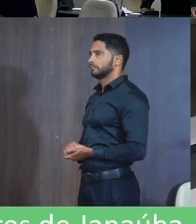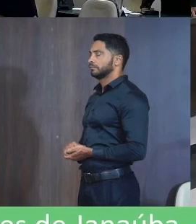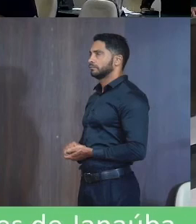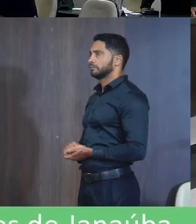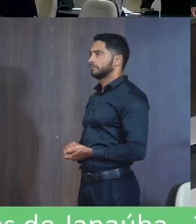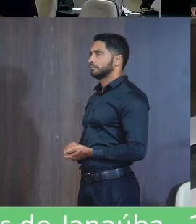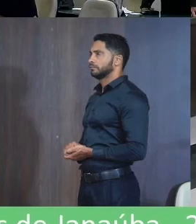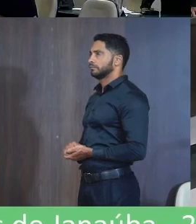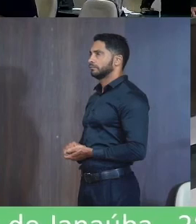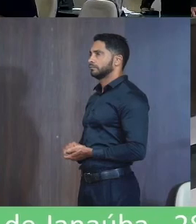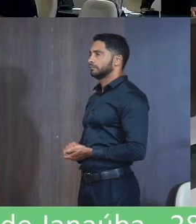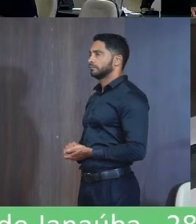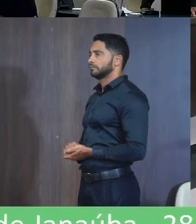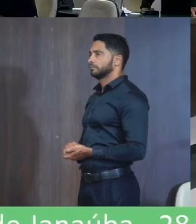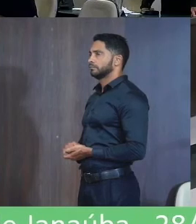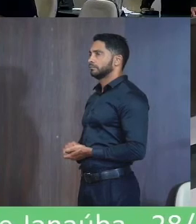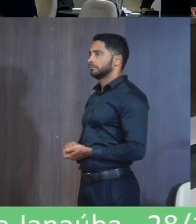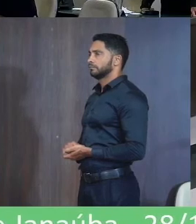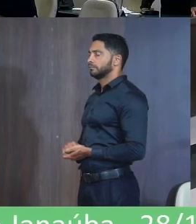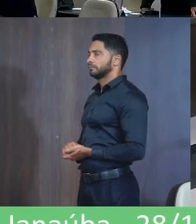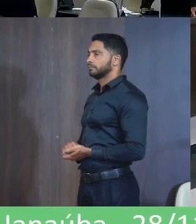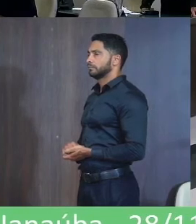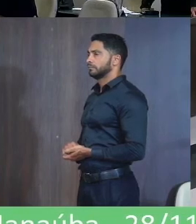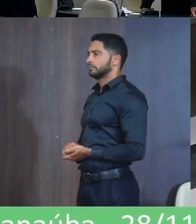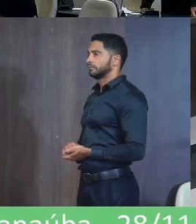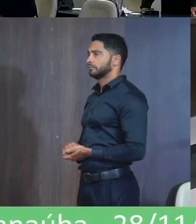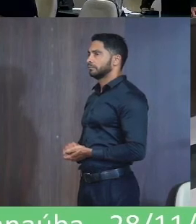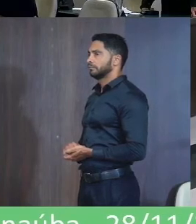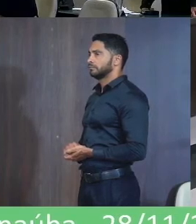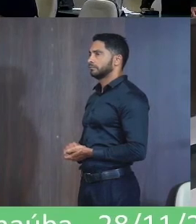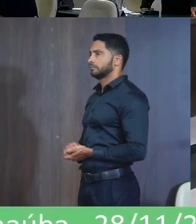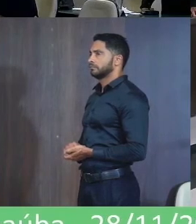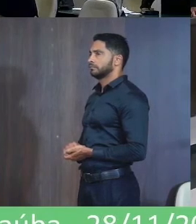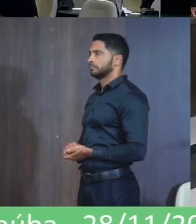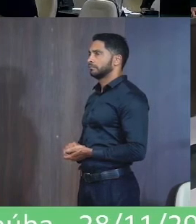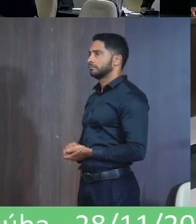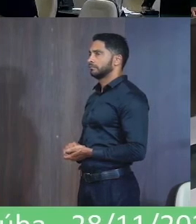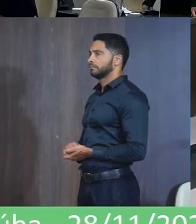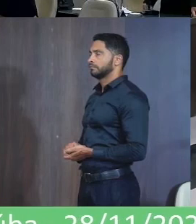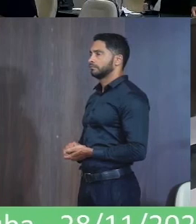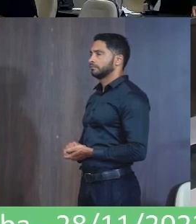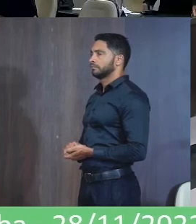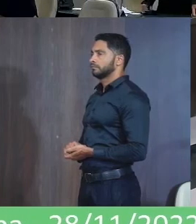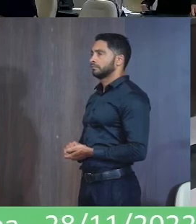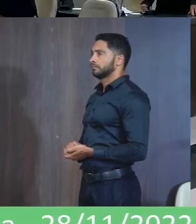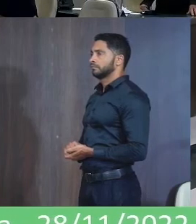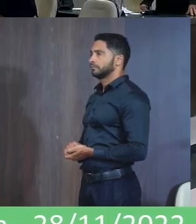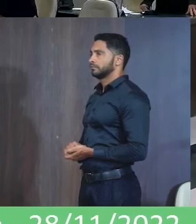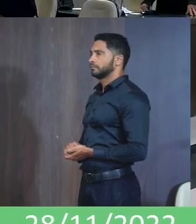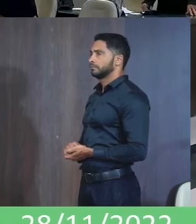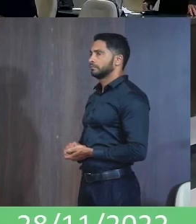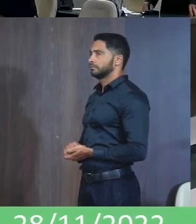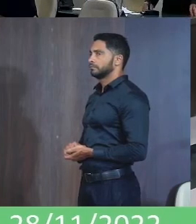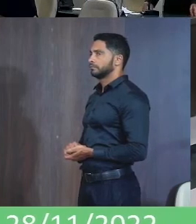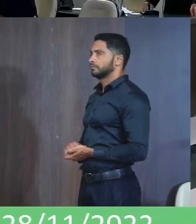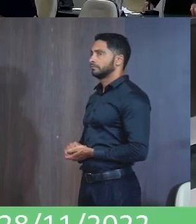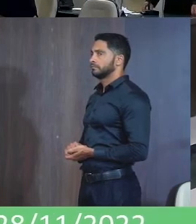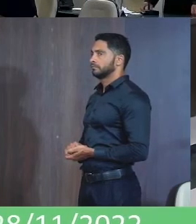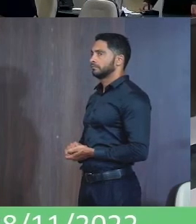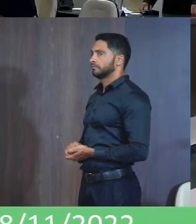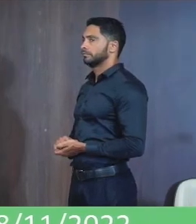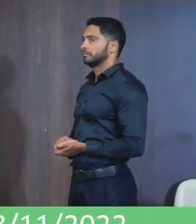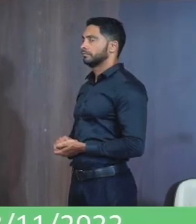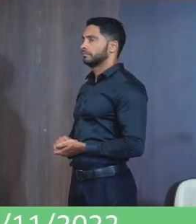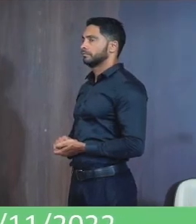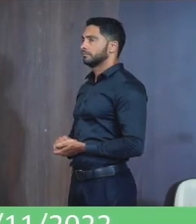crendices São alegrias Orgulhando A tua gente Moça Façanha